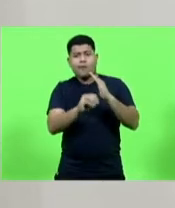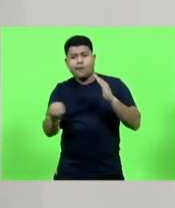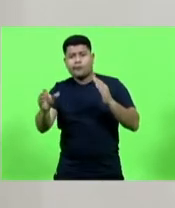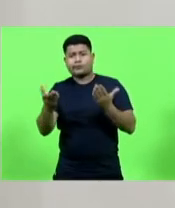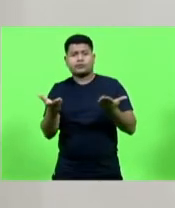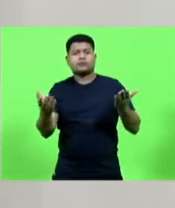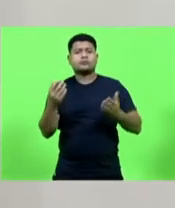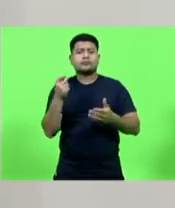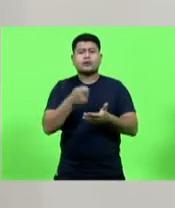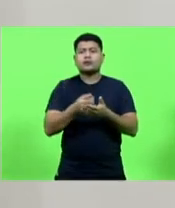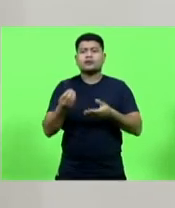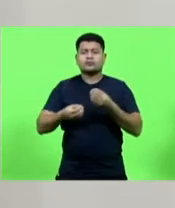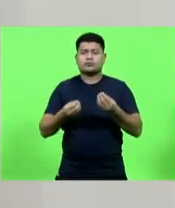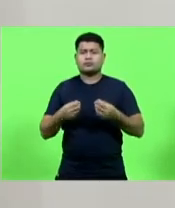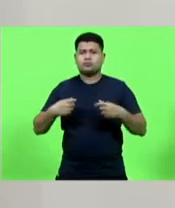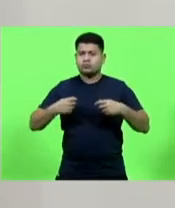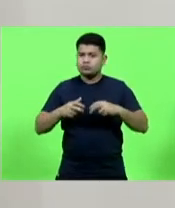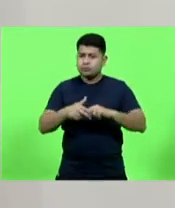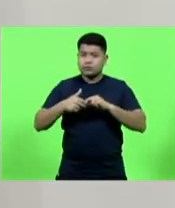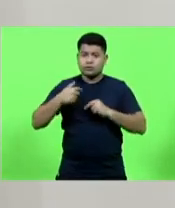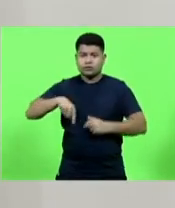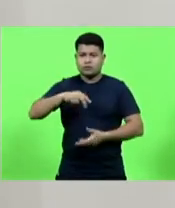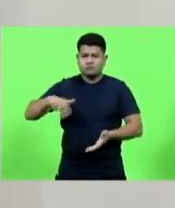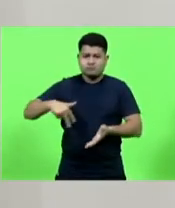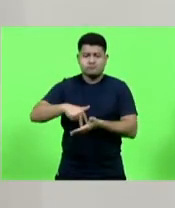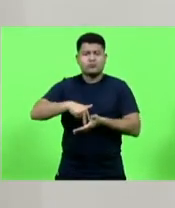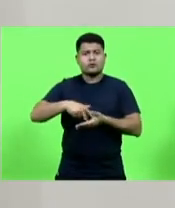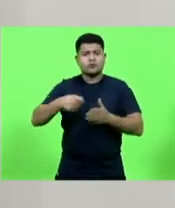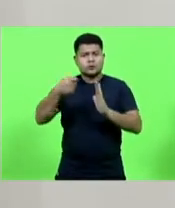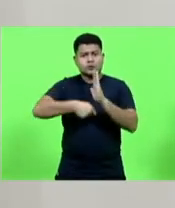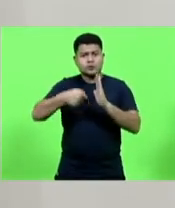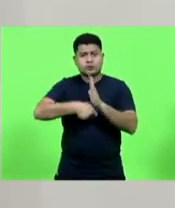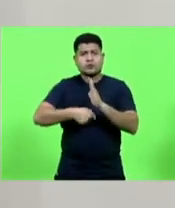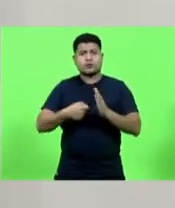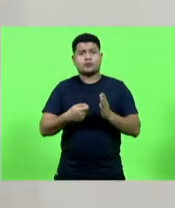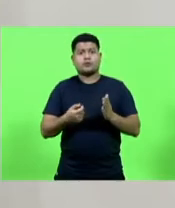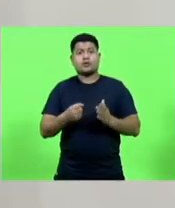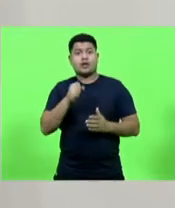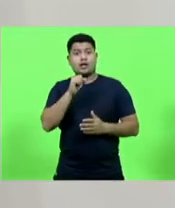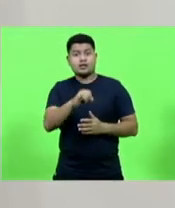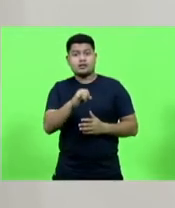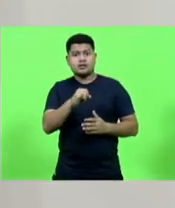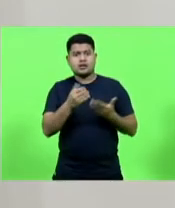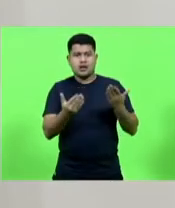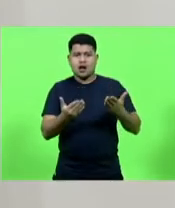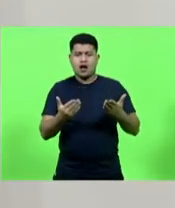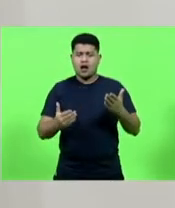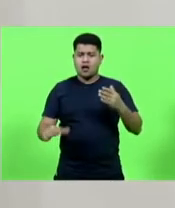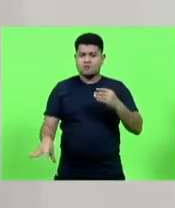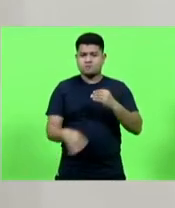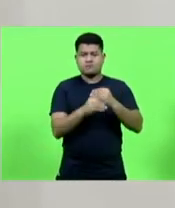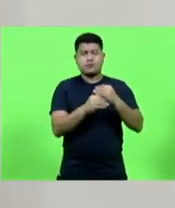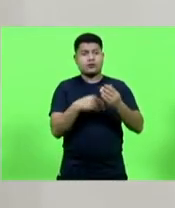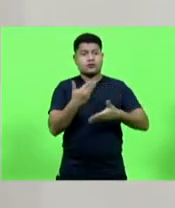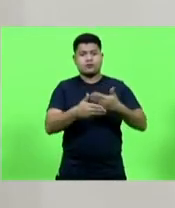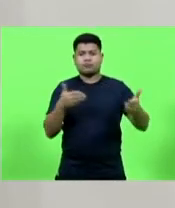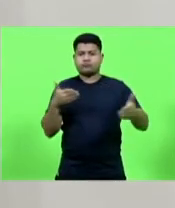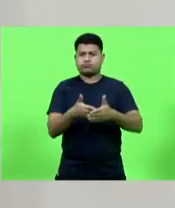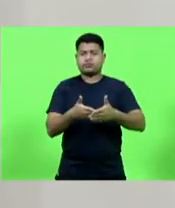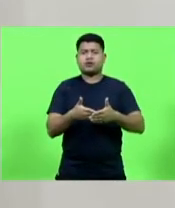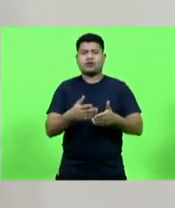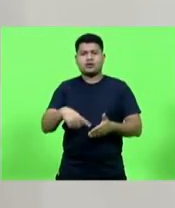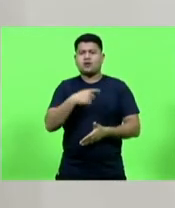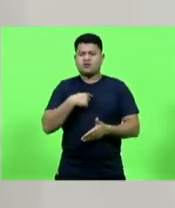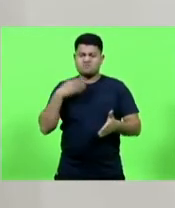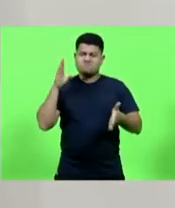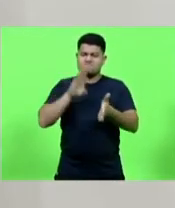e assim manter essa emenda, e se o governador vetar, derrubar o veto, para que a gente realmente possa fazer valer o direito do empresário,